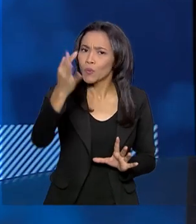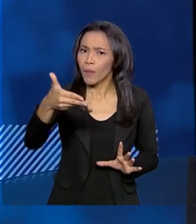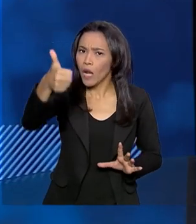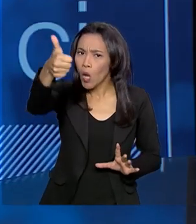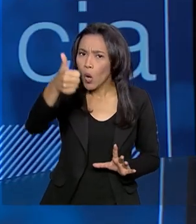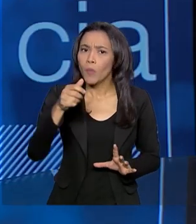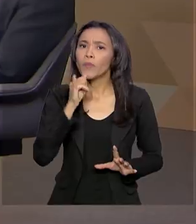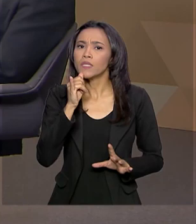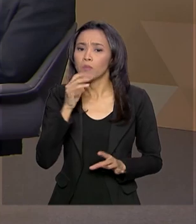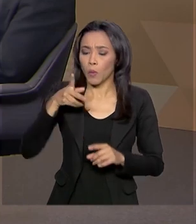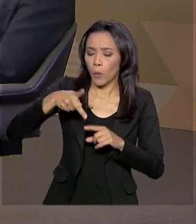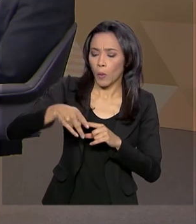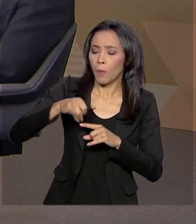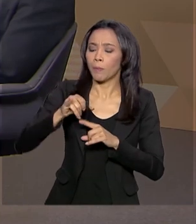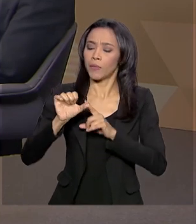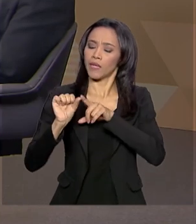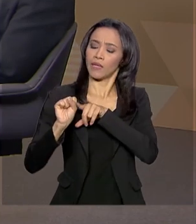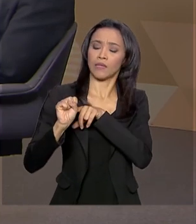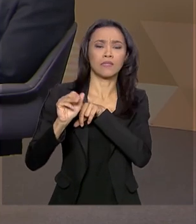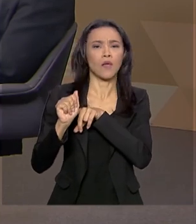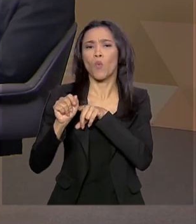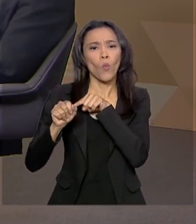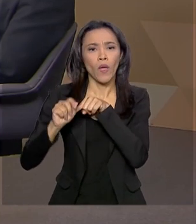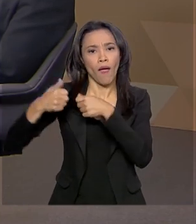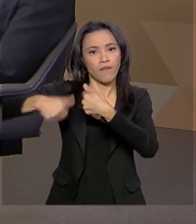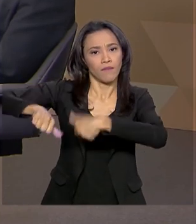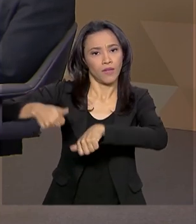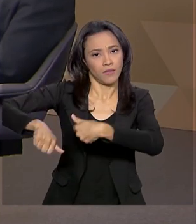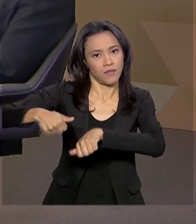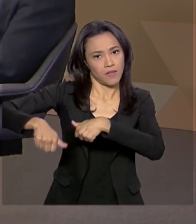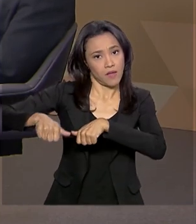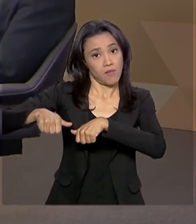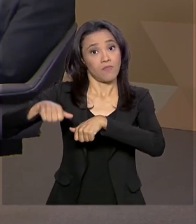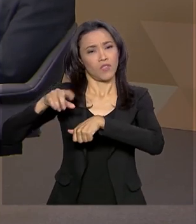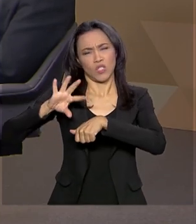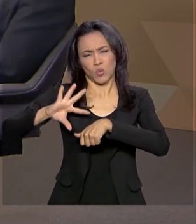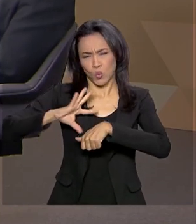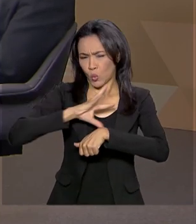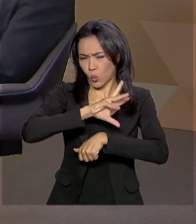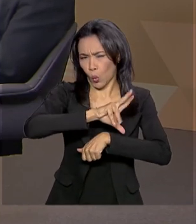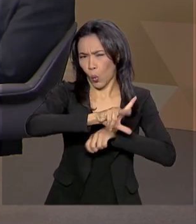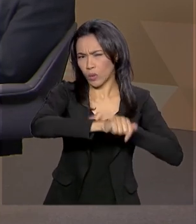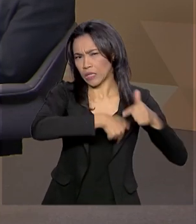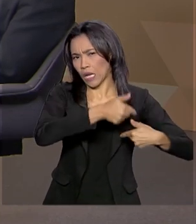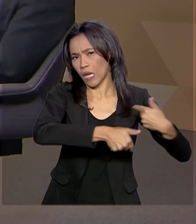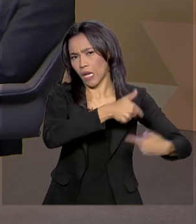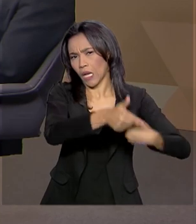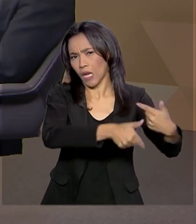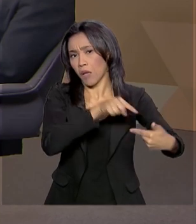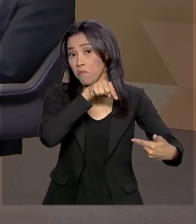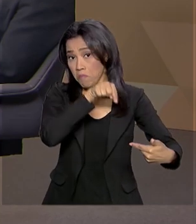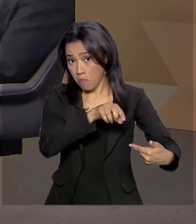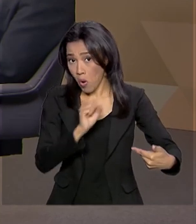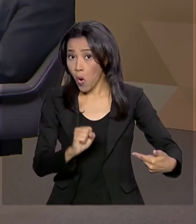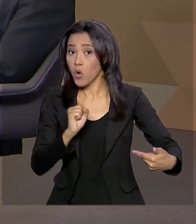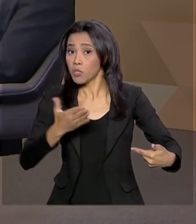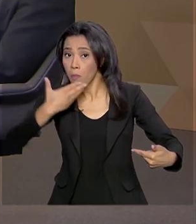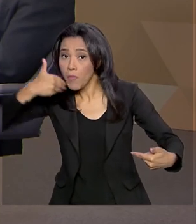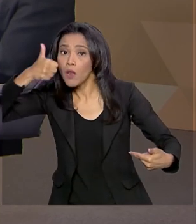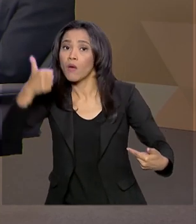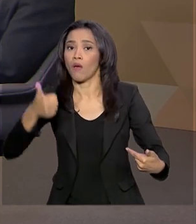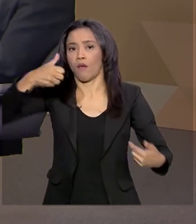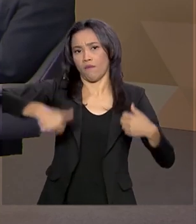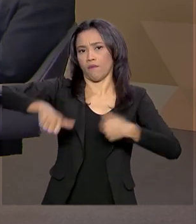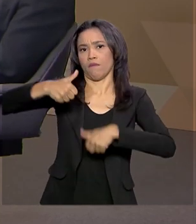no PISA, nesse Exame Internacional de Avaliação, quer dizer, todo esse trabalho do Ciência na Escola pode fazer com que o Brasil melhore